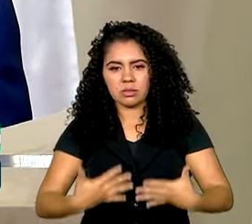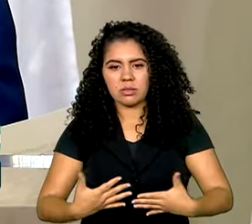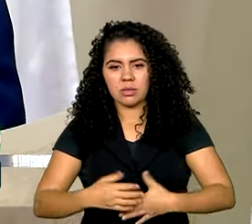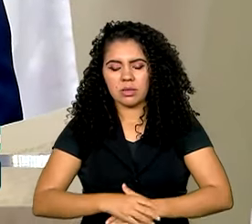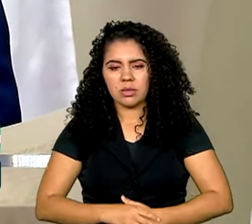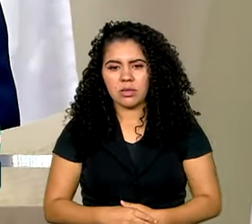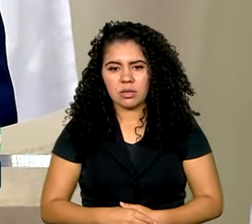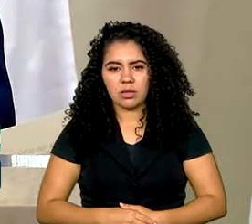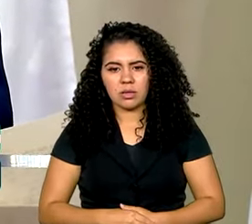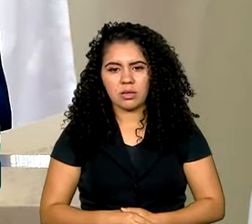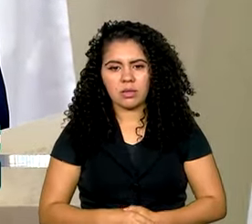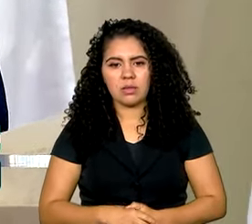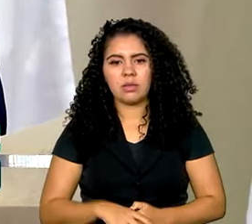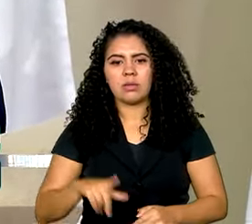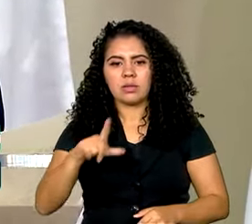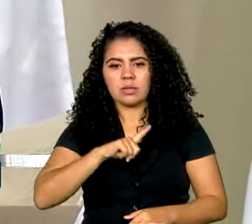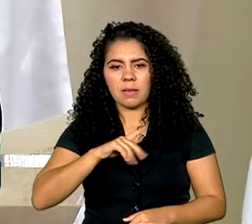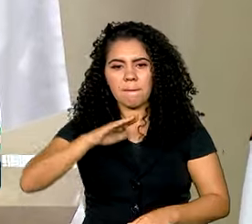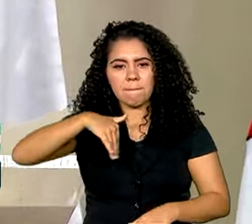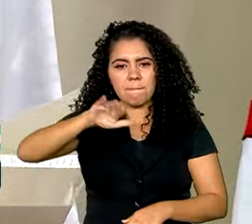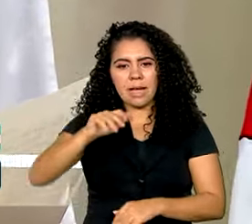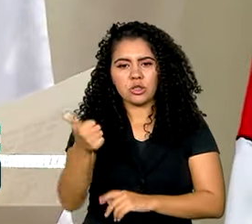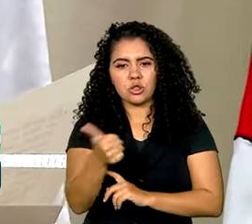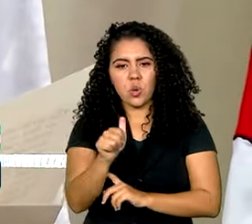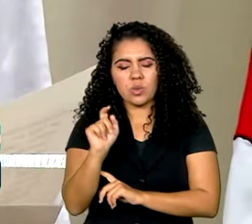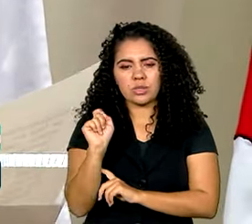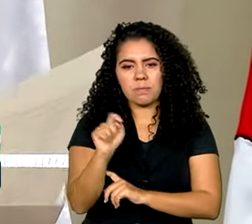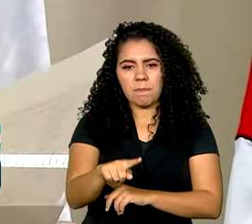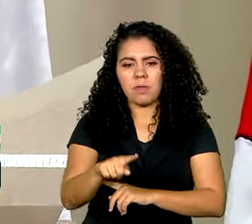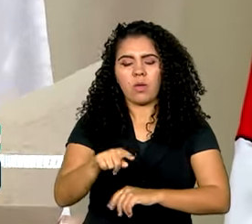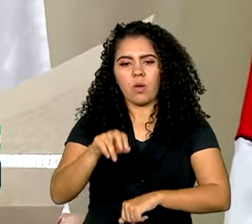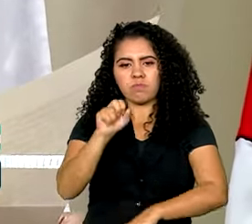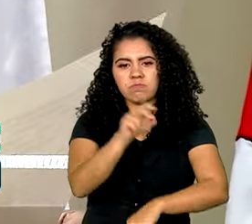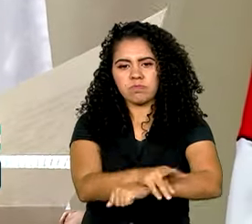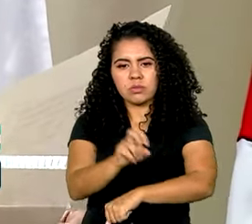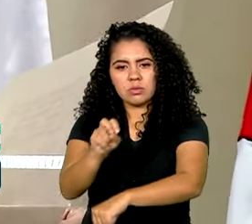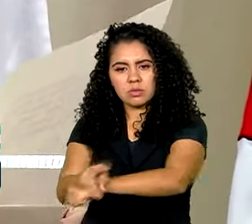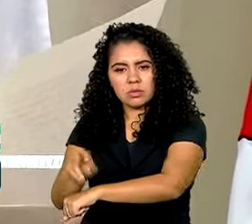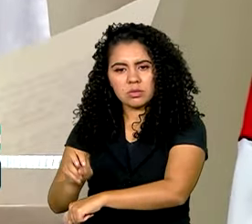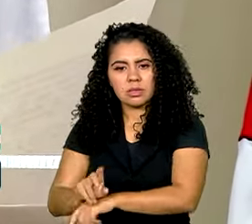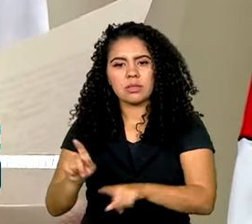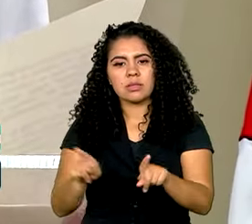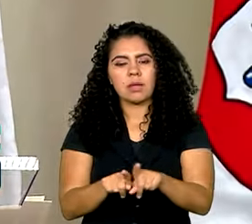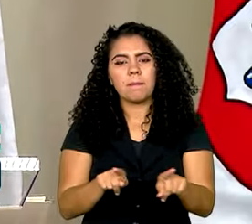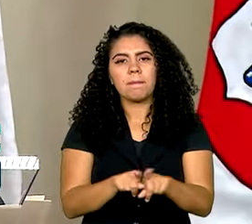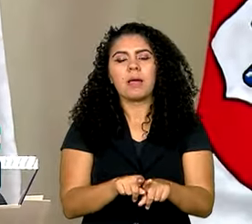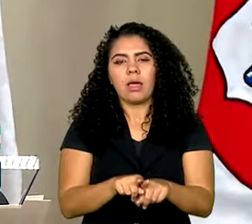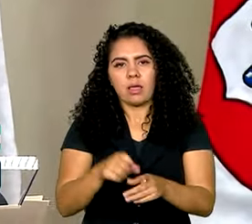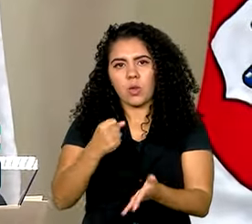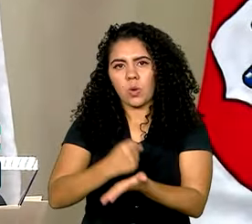devem ser gerados mais de 11 mil empregos diretos e 17 mil empregos diretos.